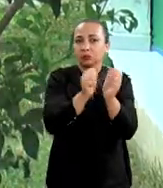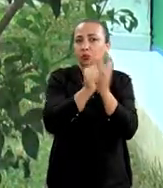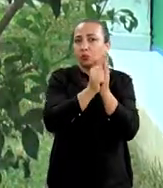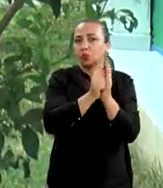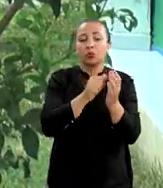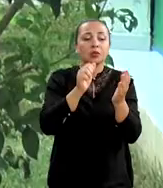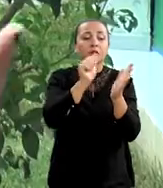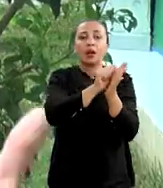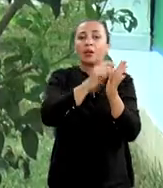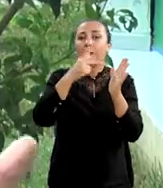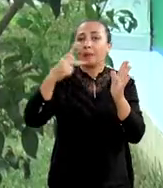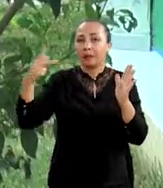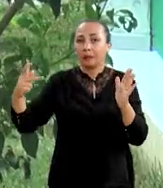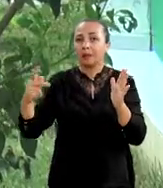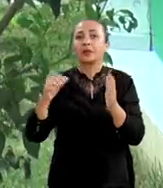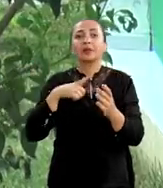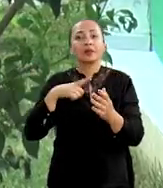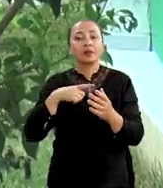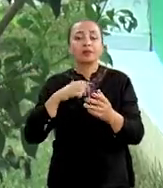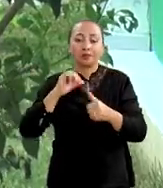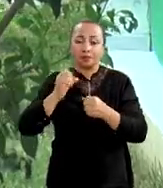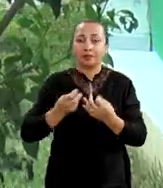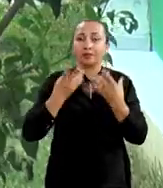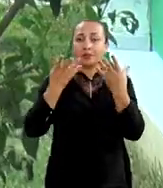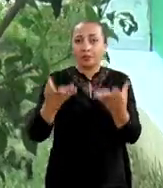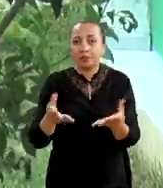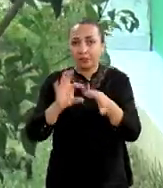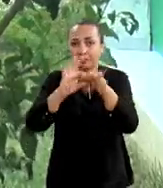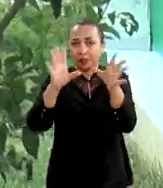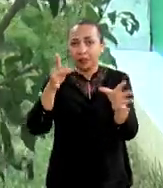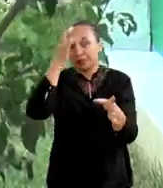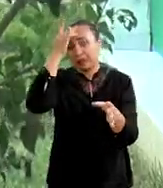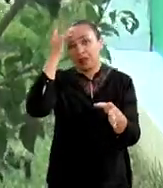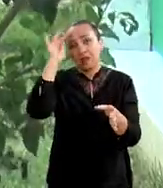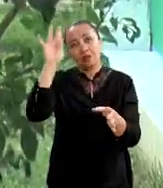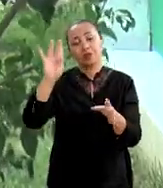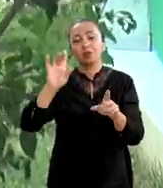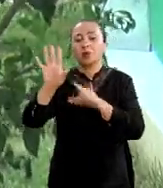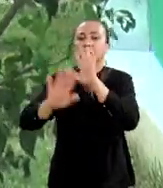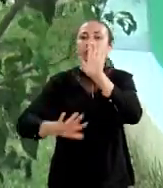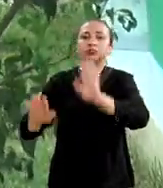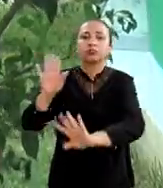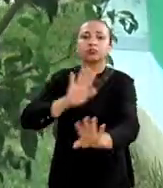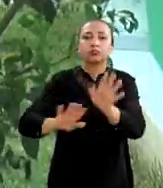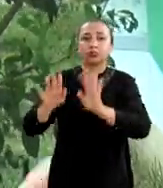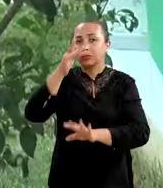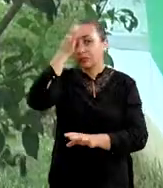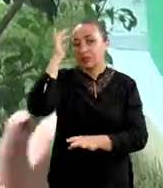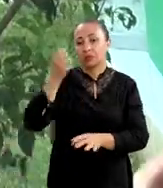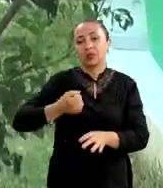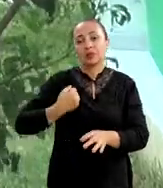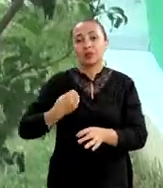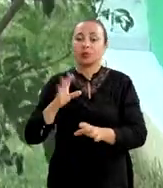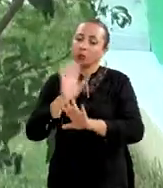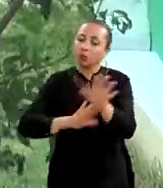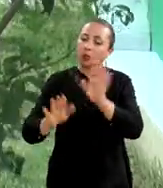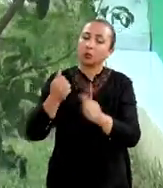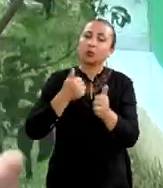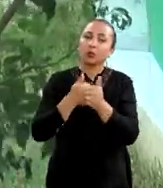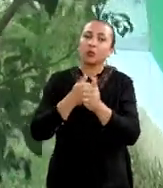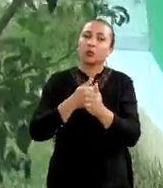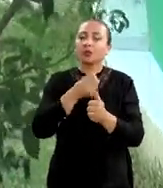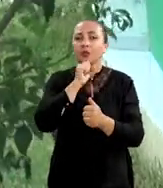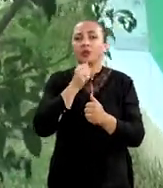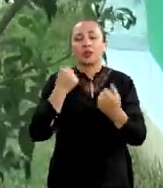acompanhamento também através de um aplicativo que a gente disponibiliza para os cuidadores, as pessoas que estão ali no cuidado próximo ao